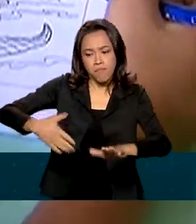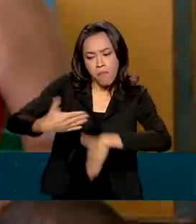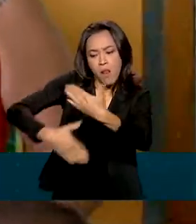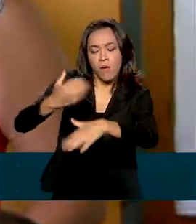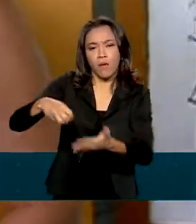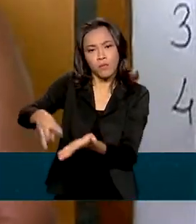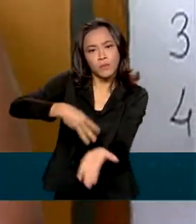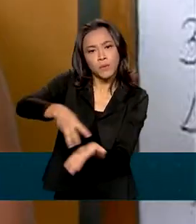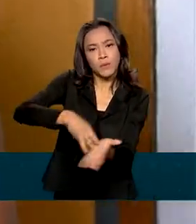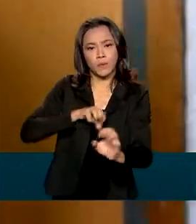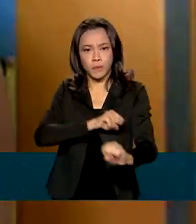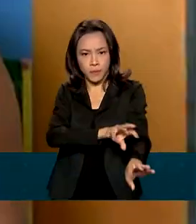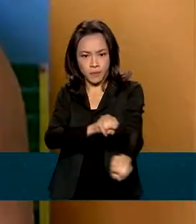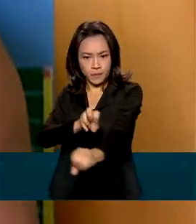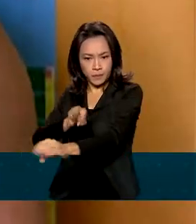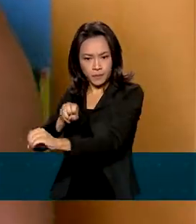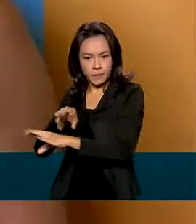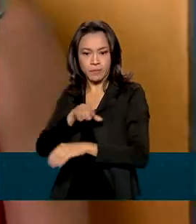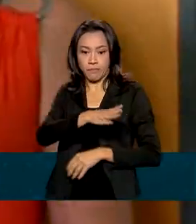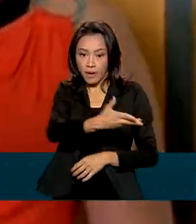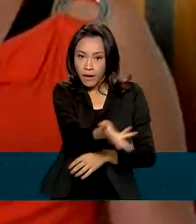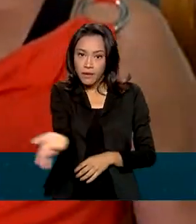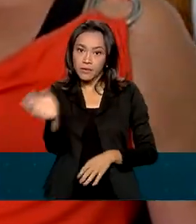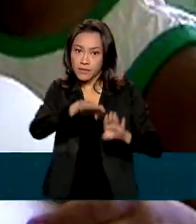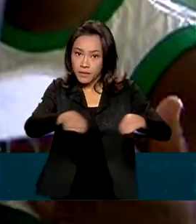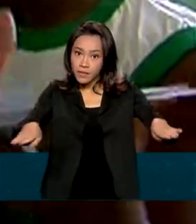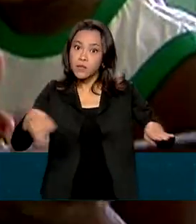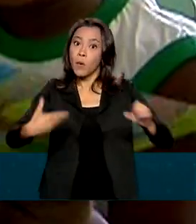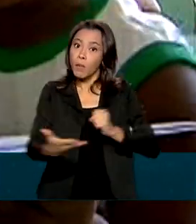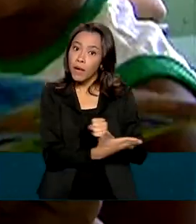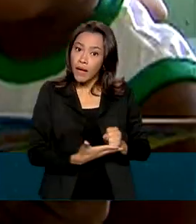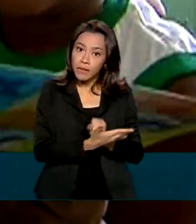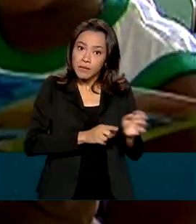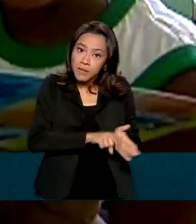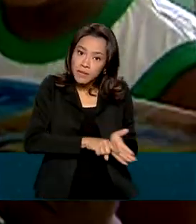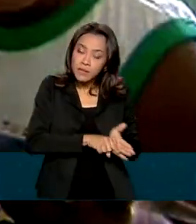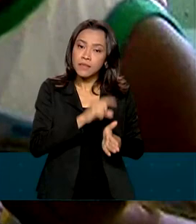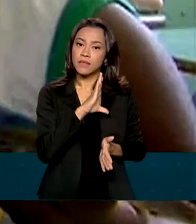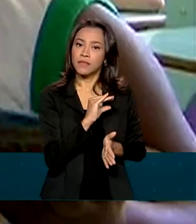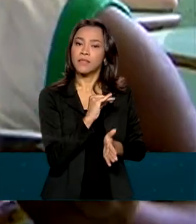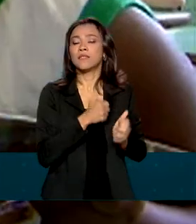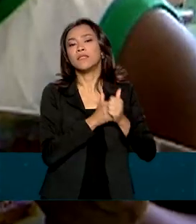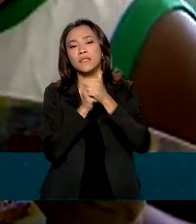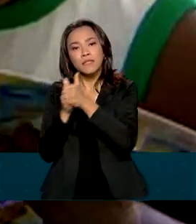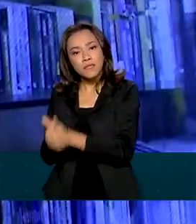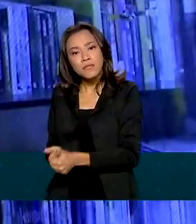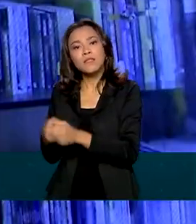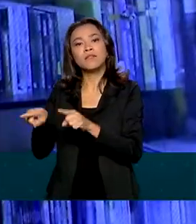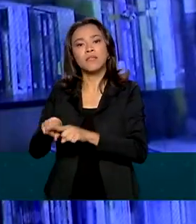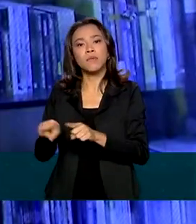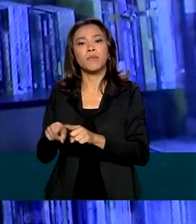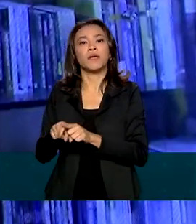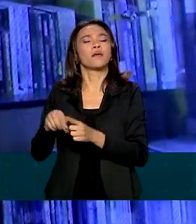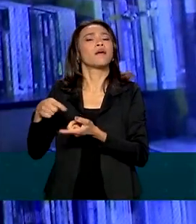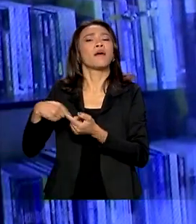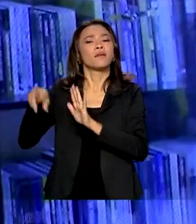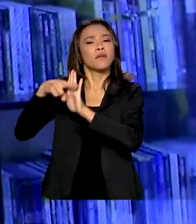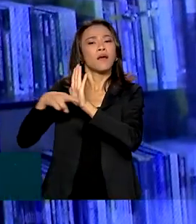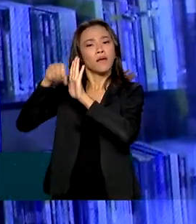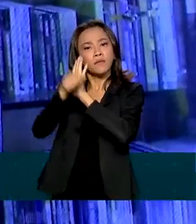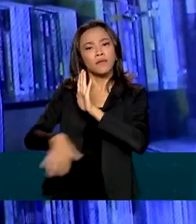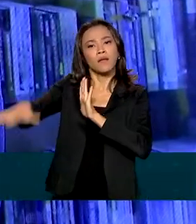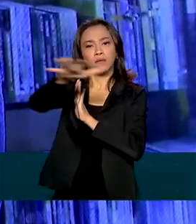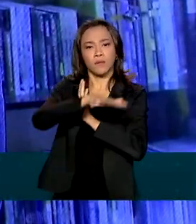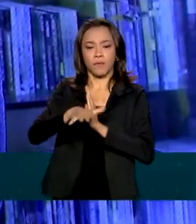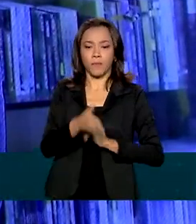idade, tendo como parâmetro estudos científicos e a base nacional comum curricular. A primeira etapa da